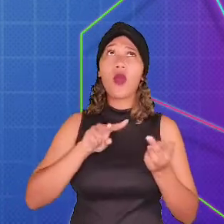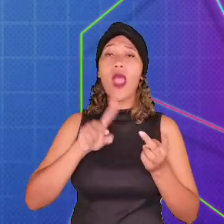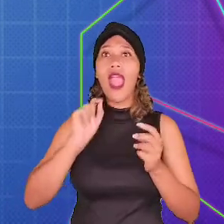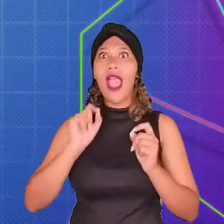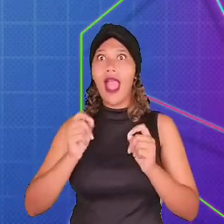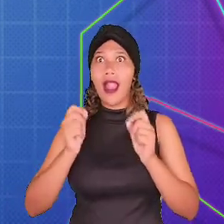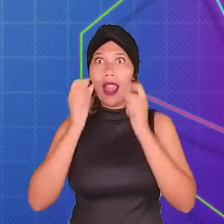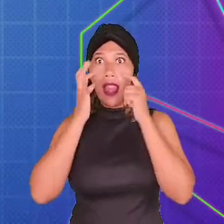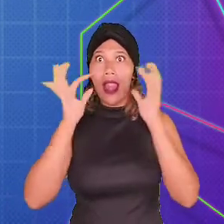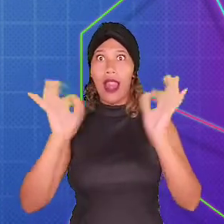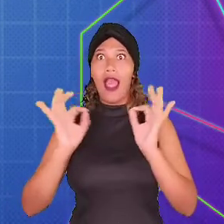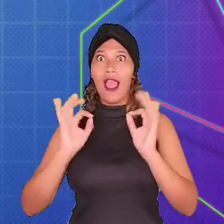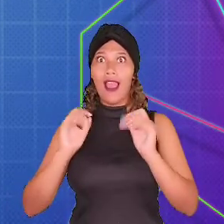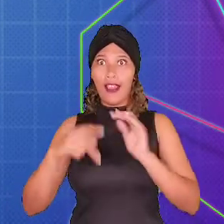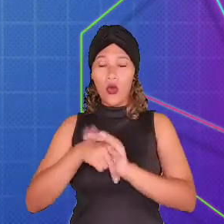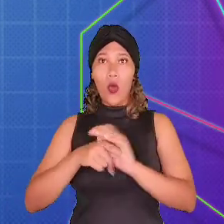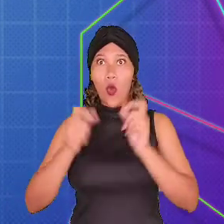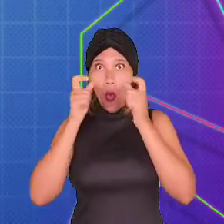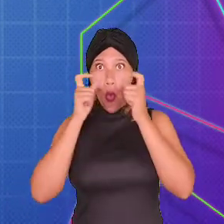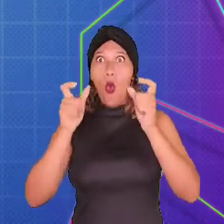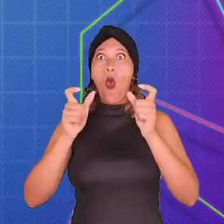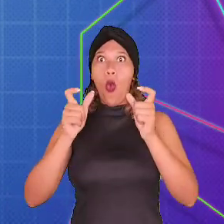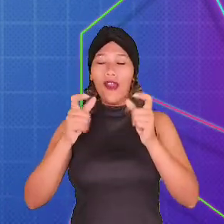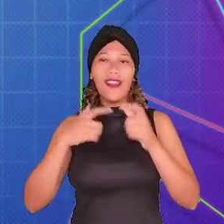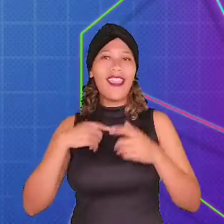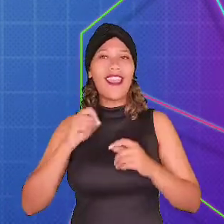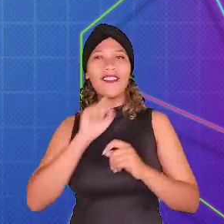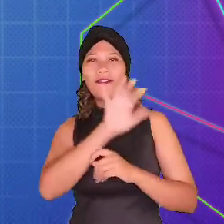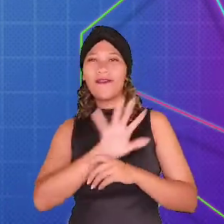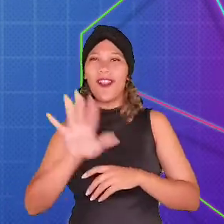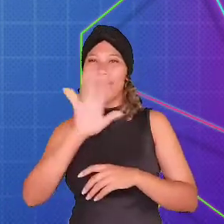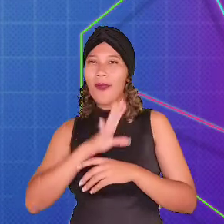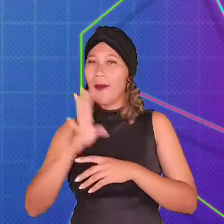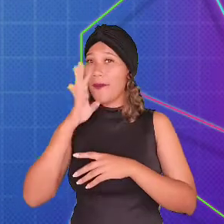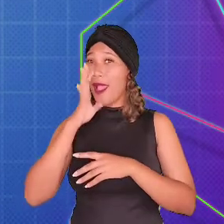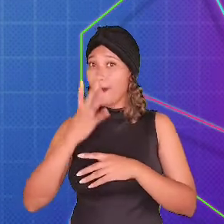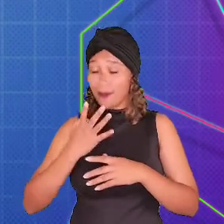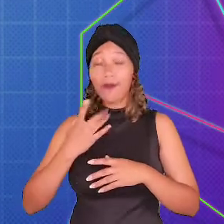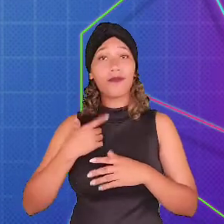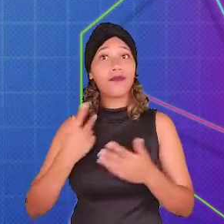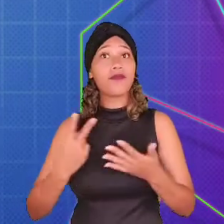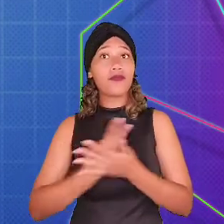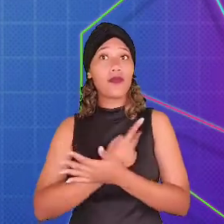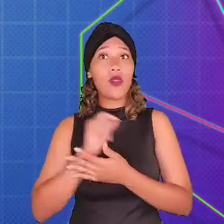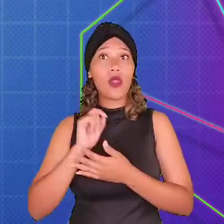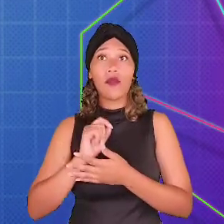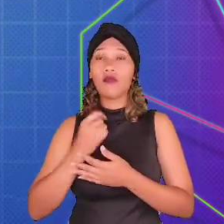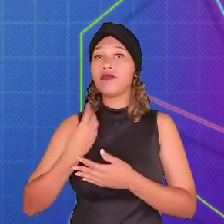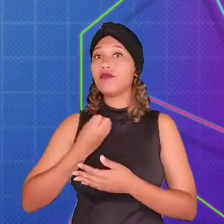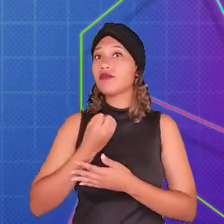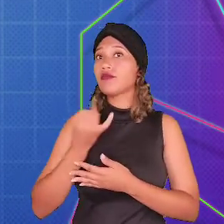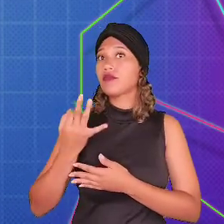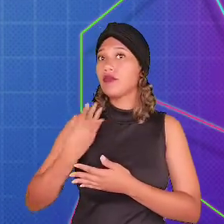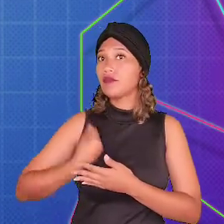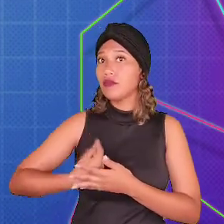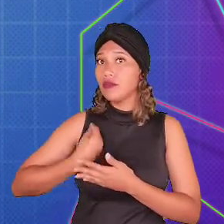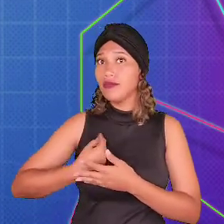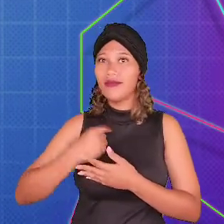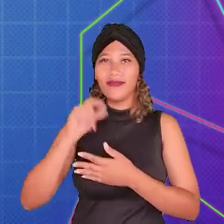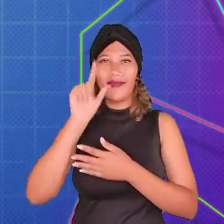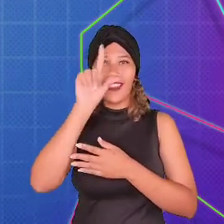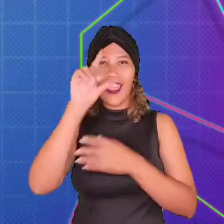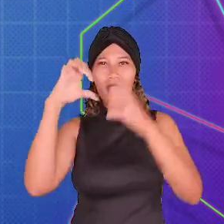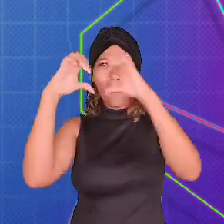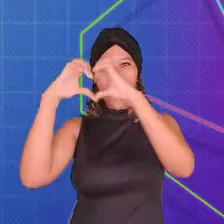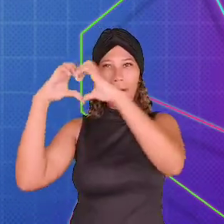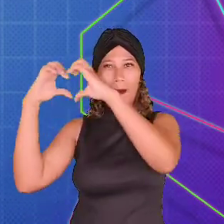HUD trata dos elementos que aparecem na tela para o jogador, como a quantidade de vidas, a força e a pontuação. Por